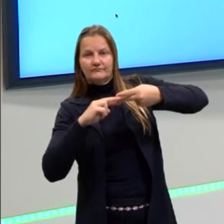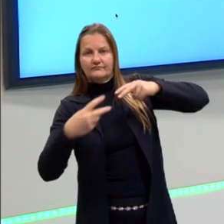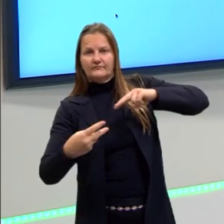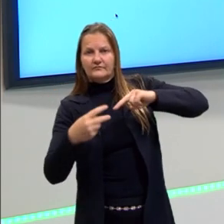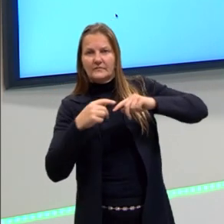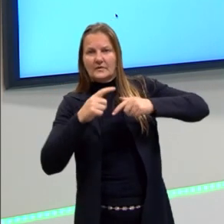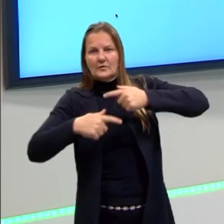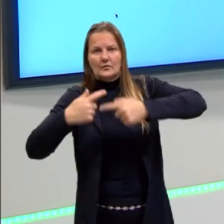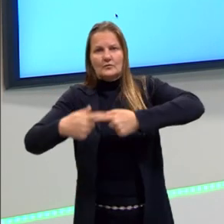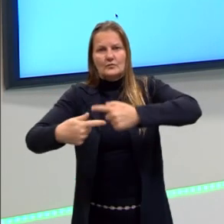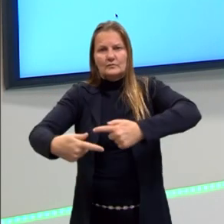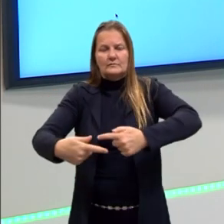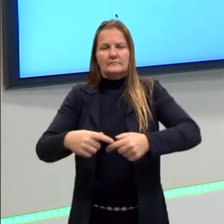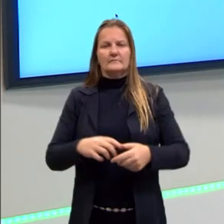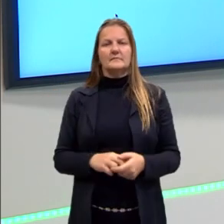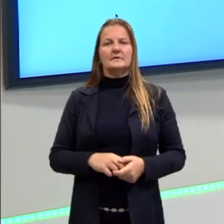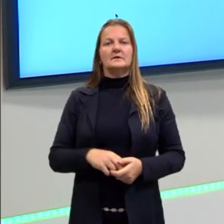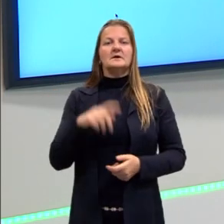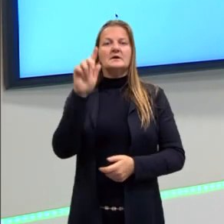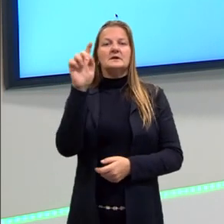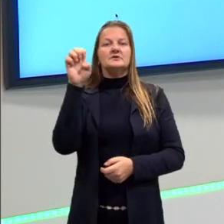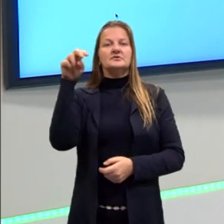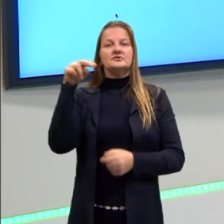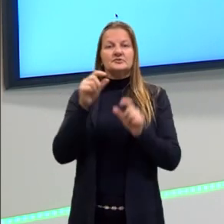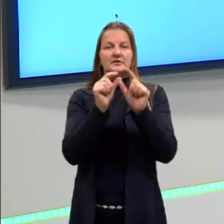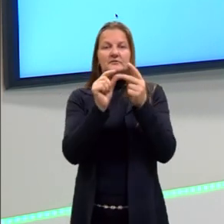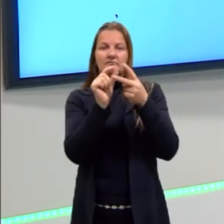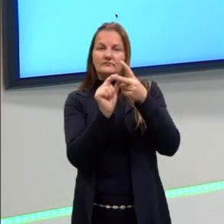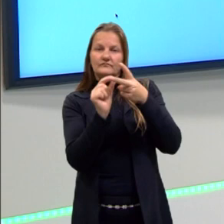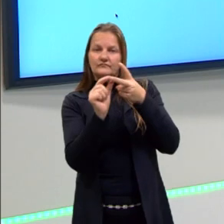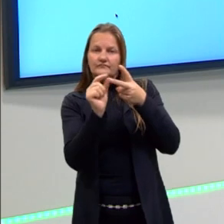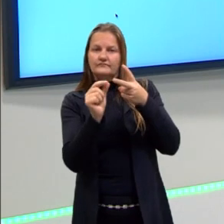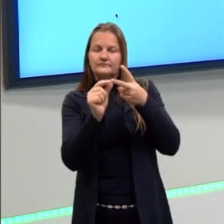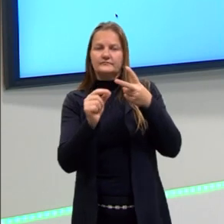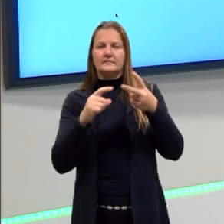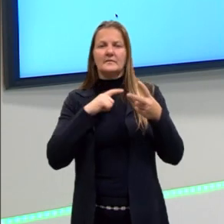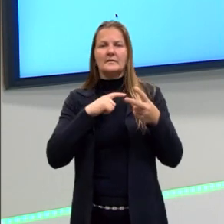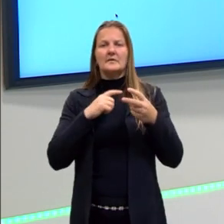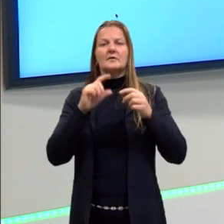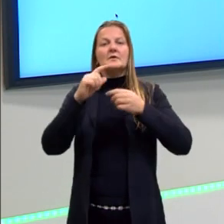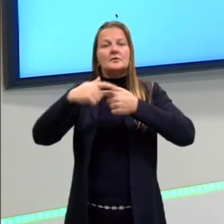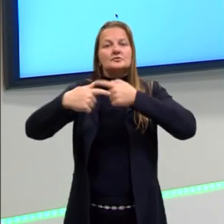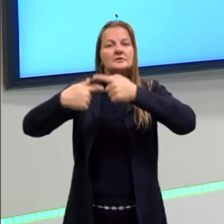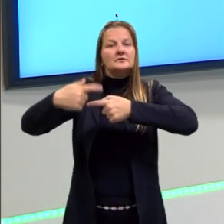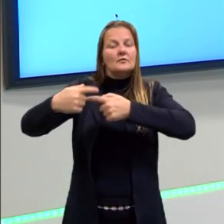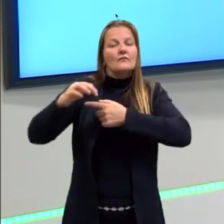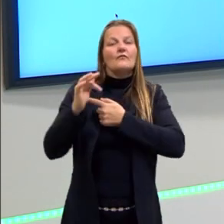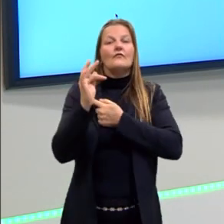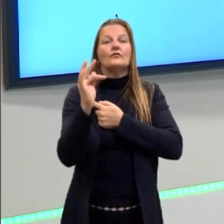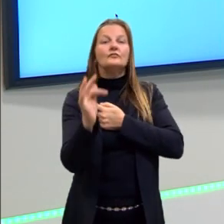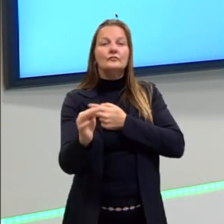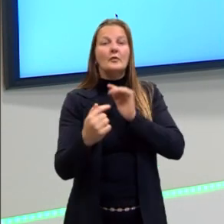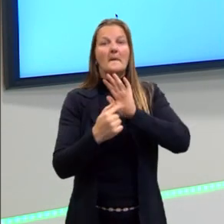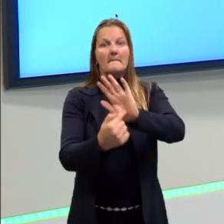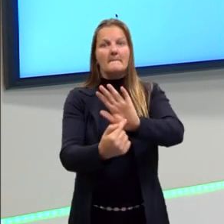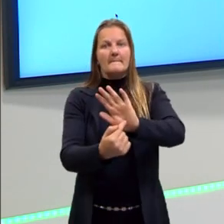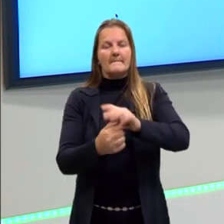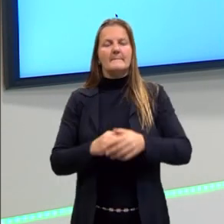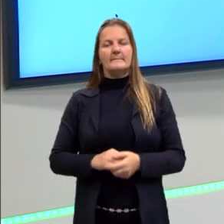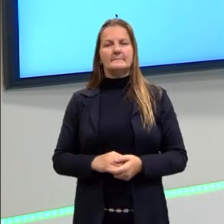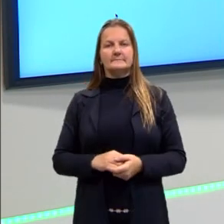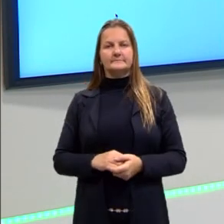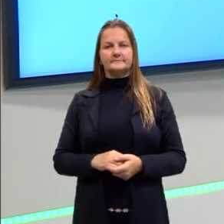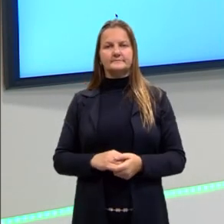não quer dizer que o gene esteja ali e vai ser expressado em alguma geração. Por exemplo, tá? Então,